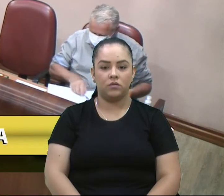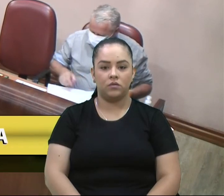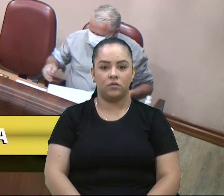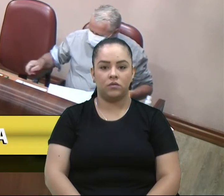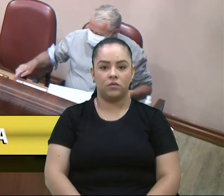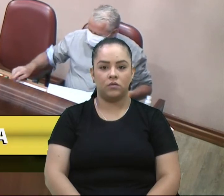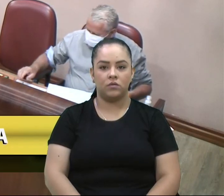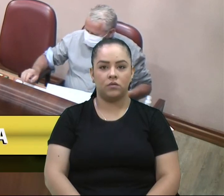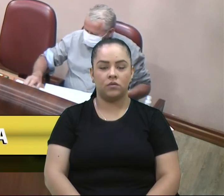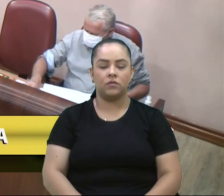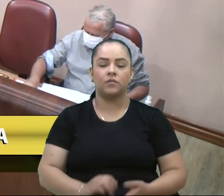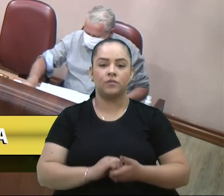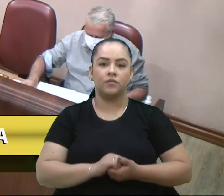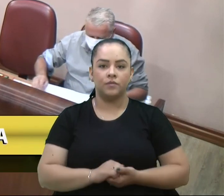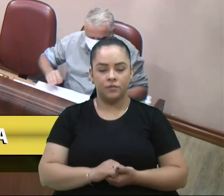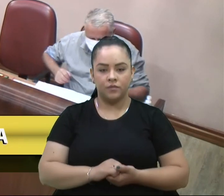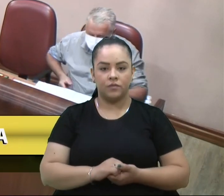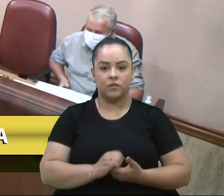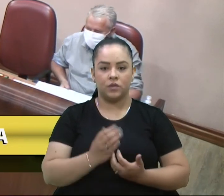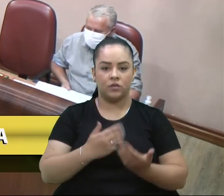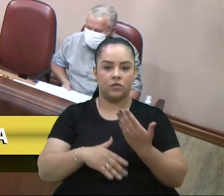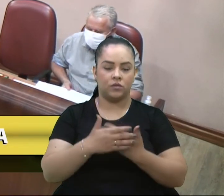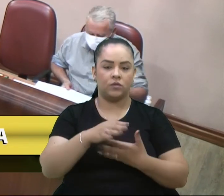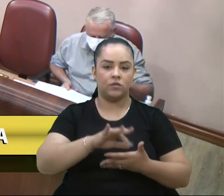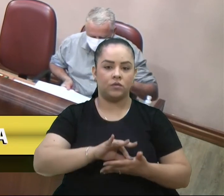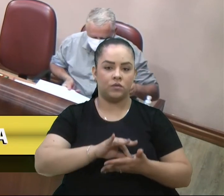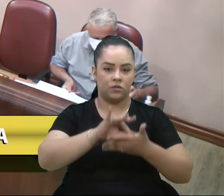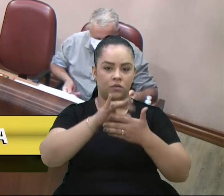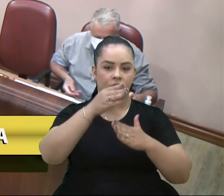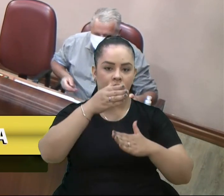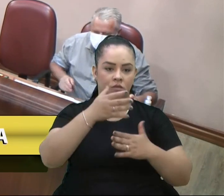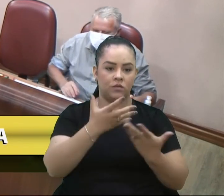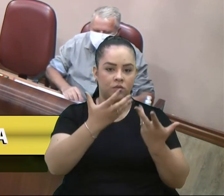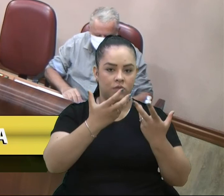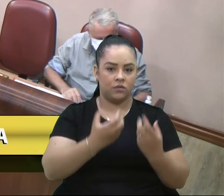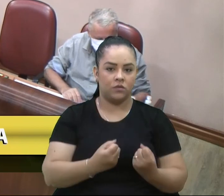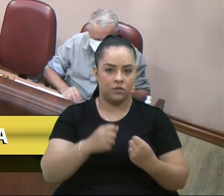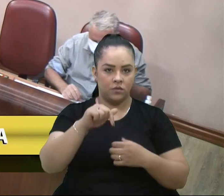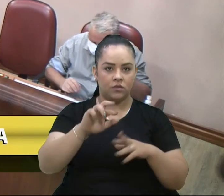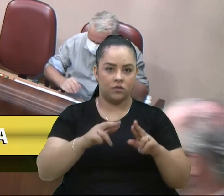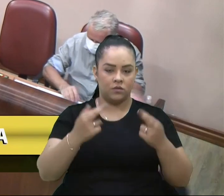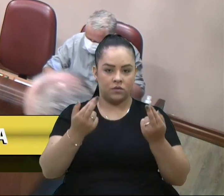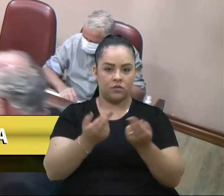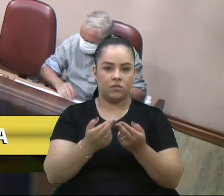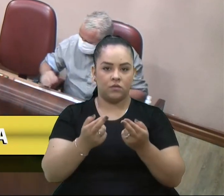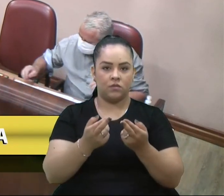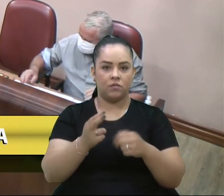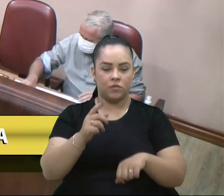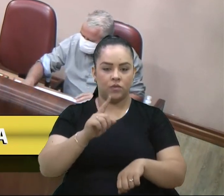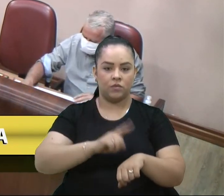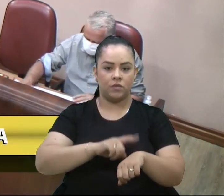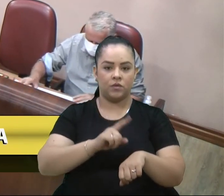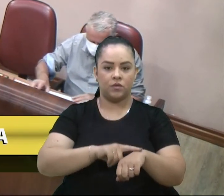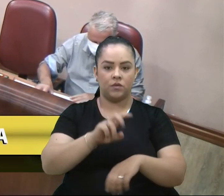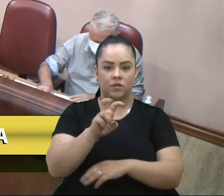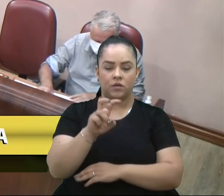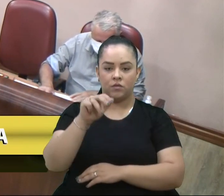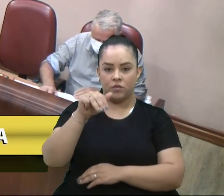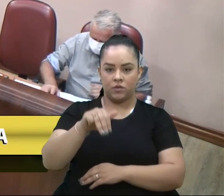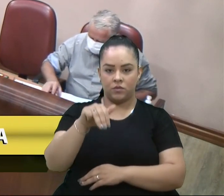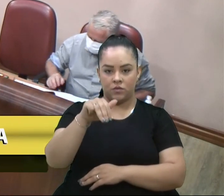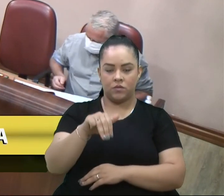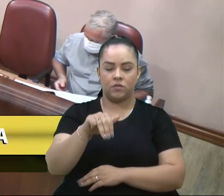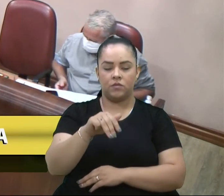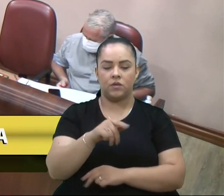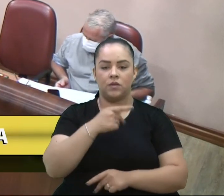Com anuência dos líderes, esta sessão abre espaço de cinco minutos para